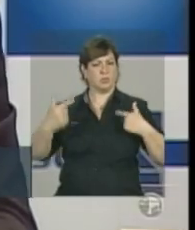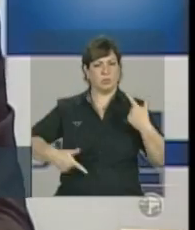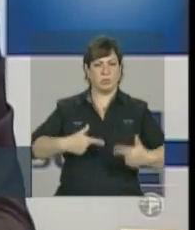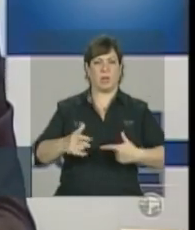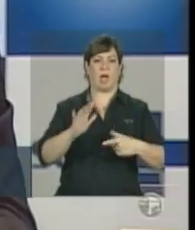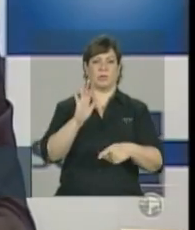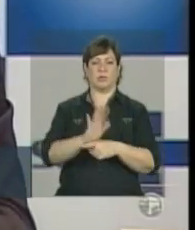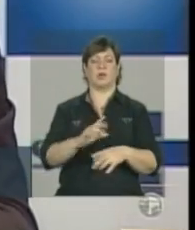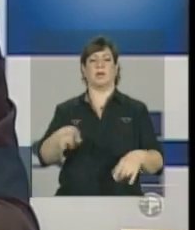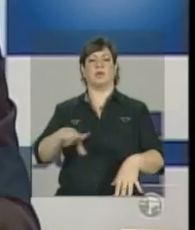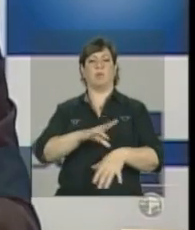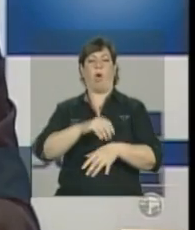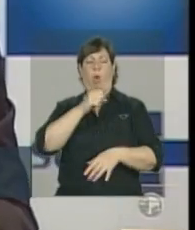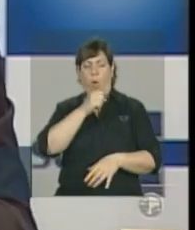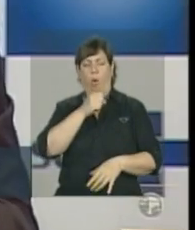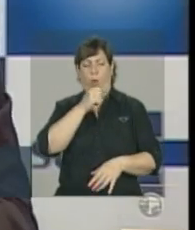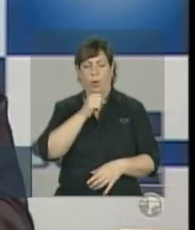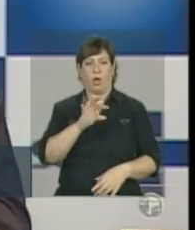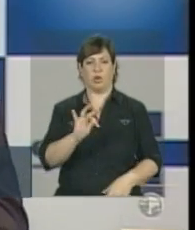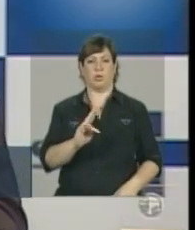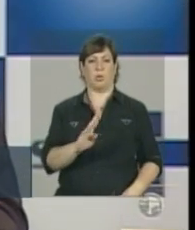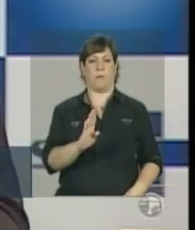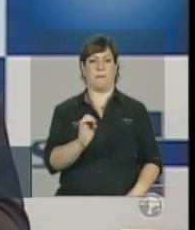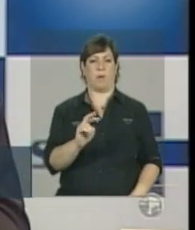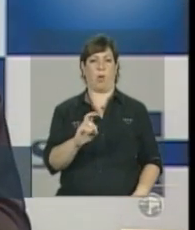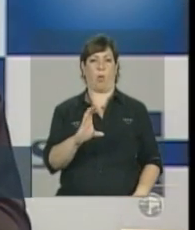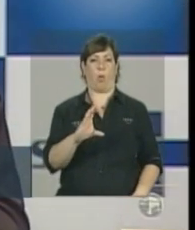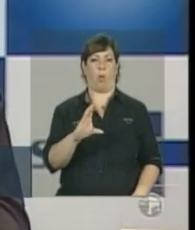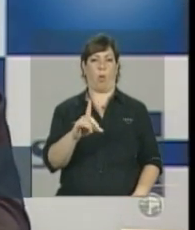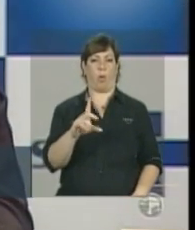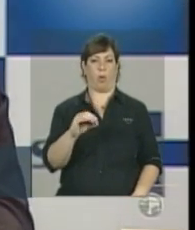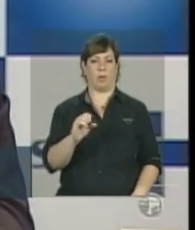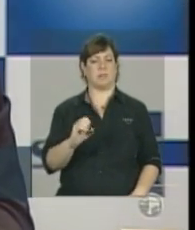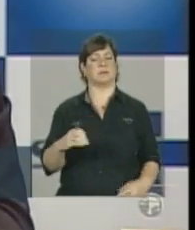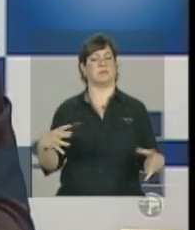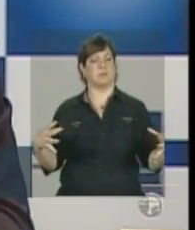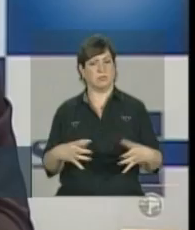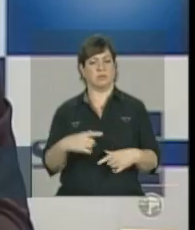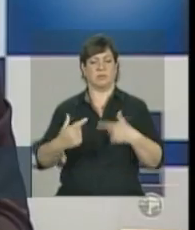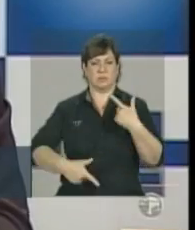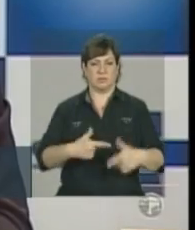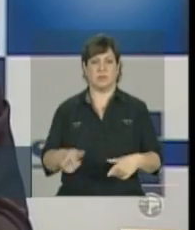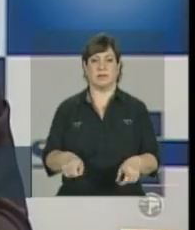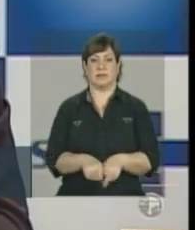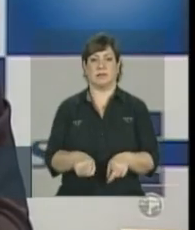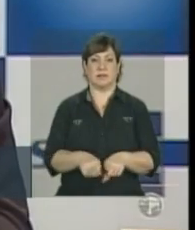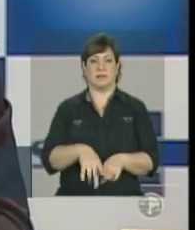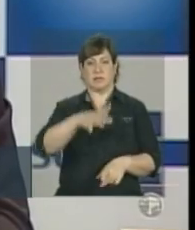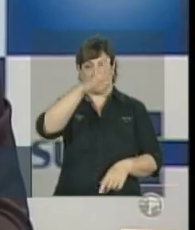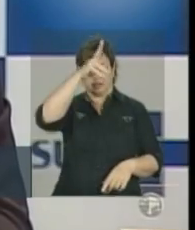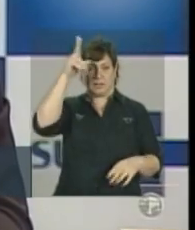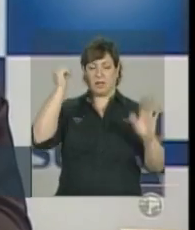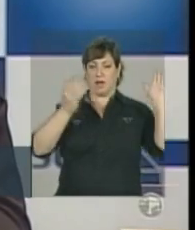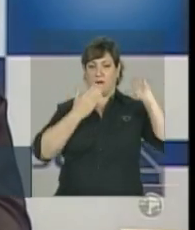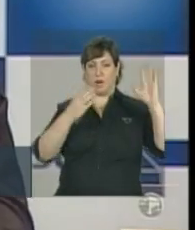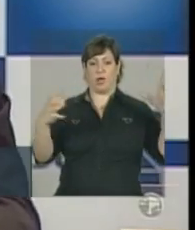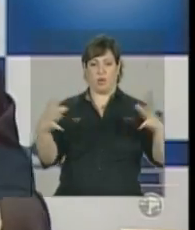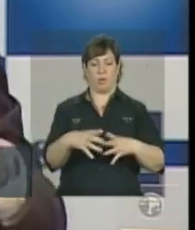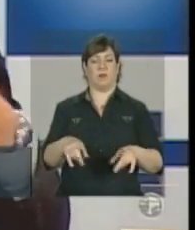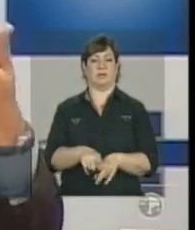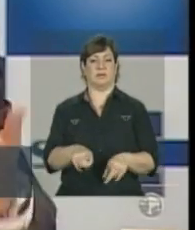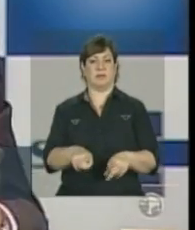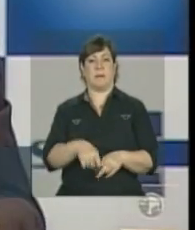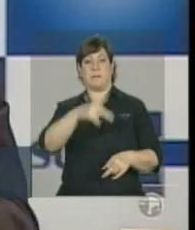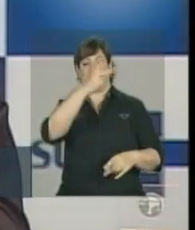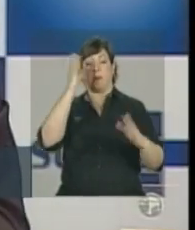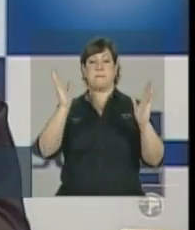possível enfrentar a tuberculose sem um forte envolvimento do movimento indígena, sem um forte envolvimento do movimento de moradores de rua e